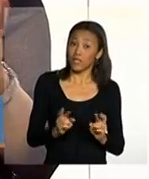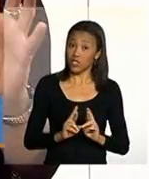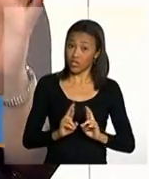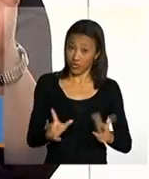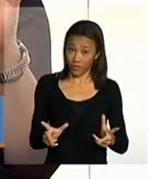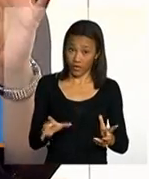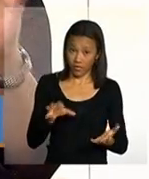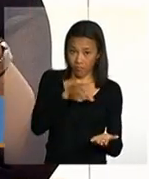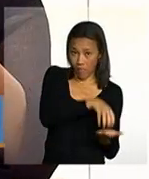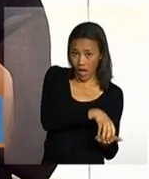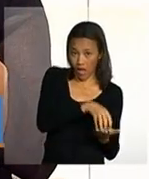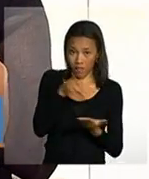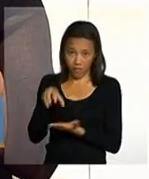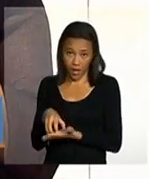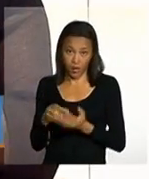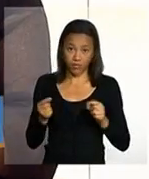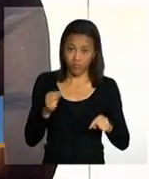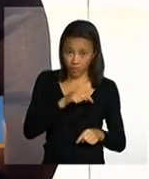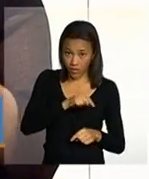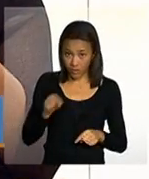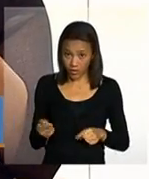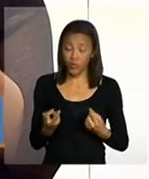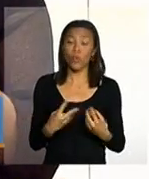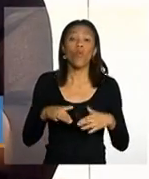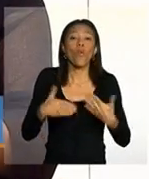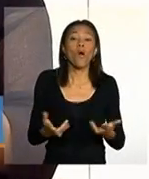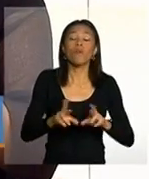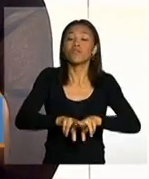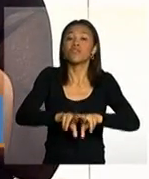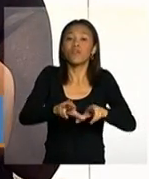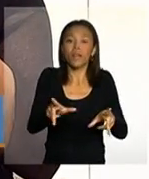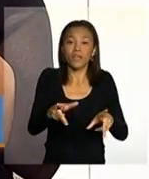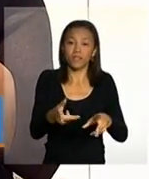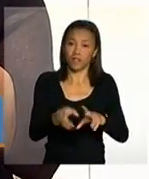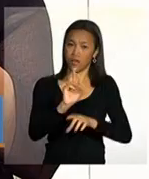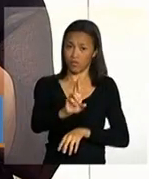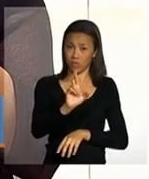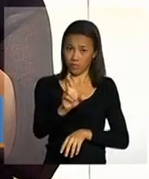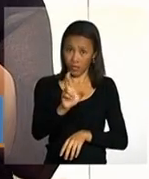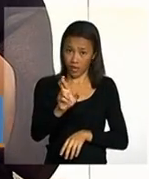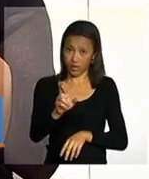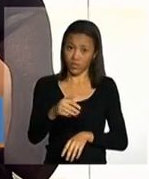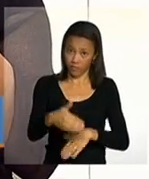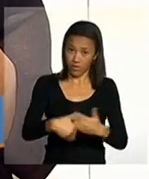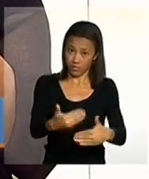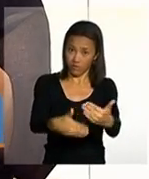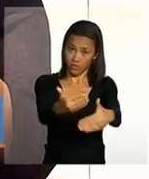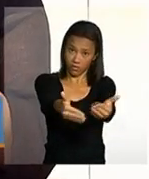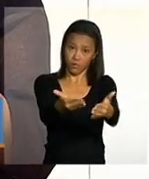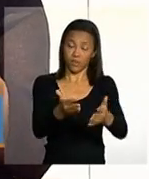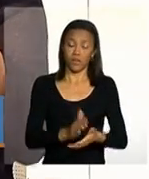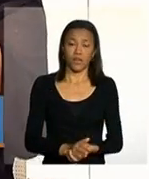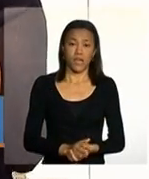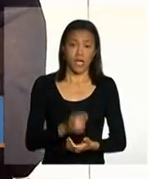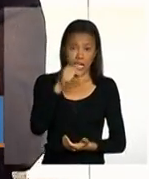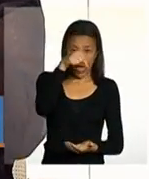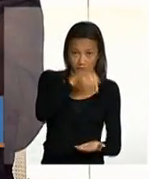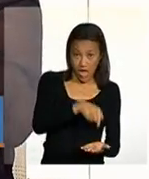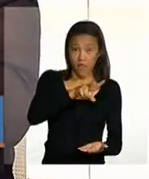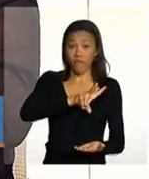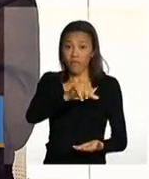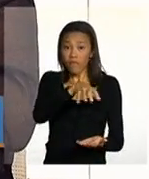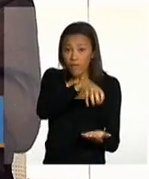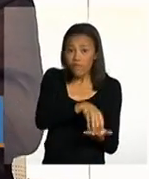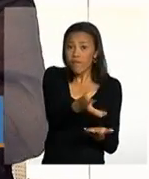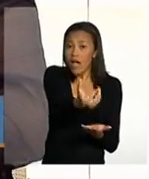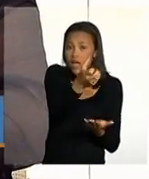o papel então do cras e do creias nessa nessa ação agora desencadeada é que o creias ele vai receber